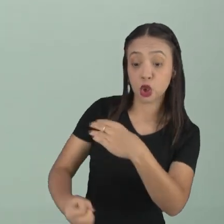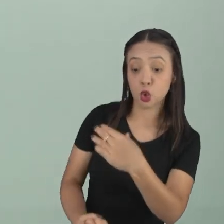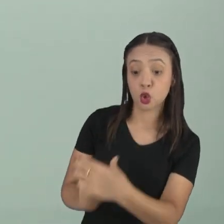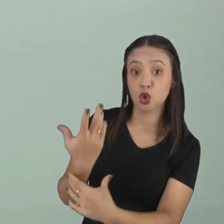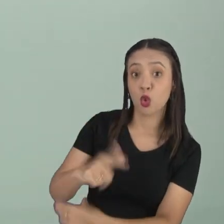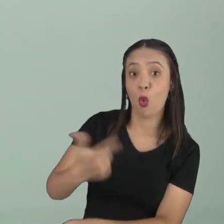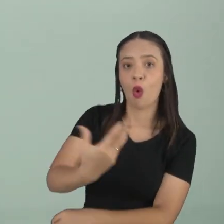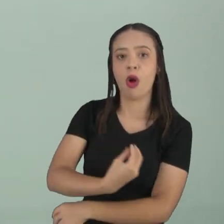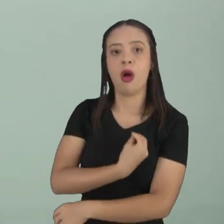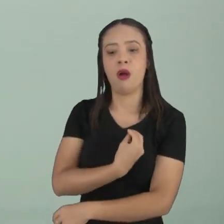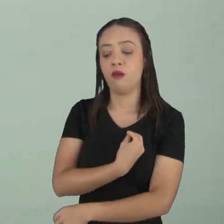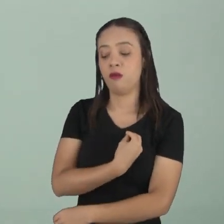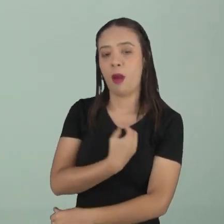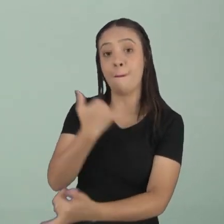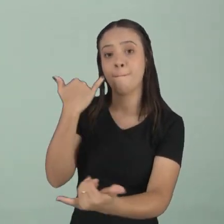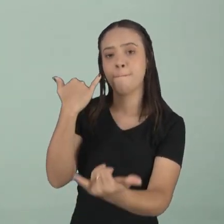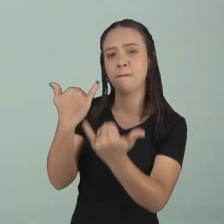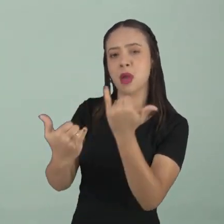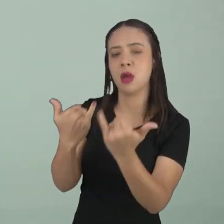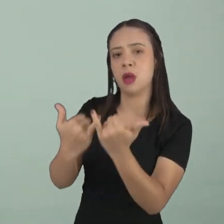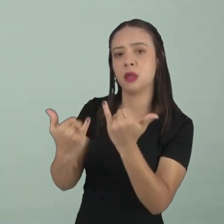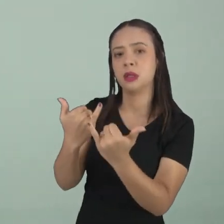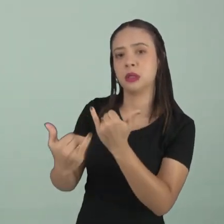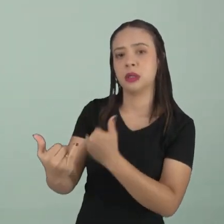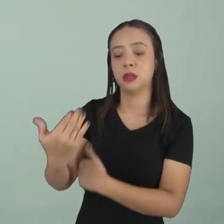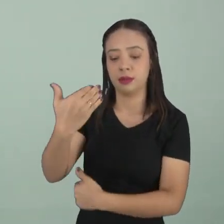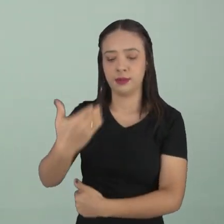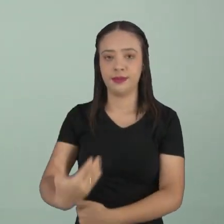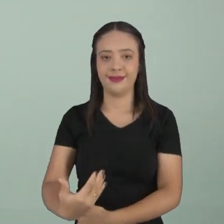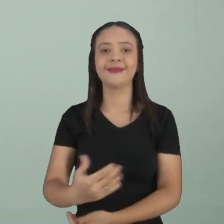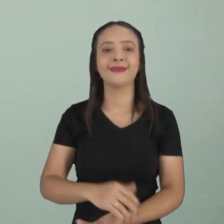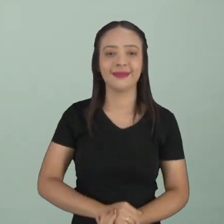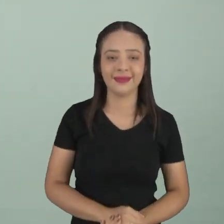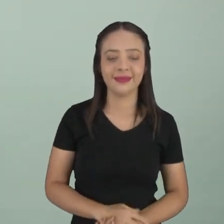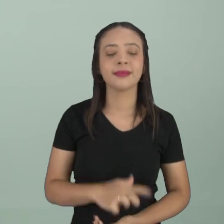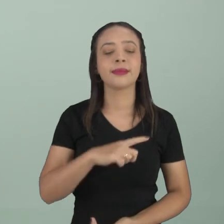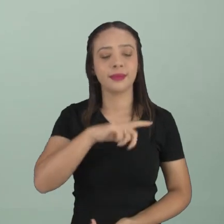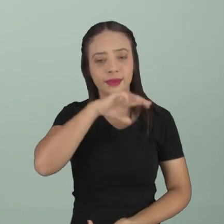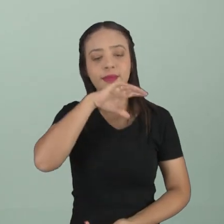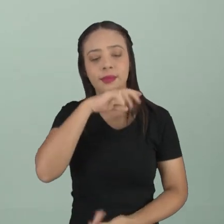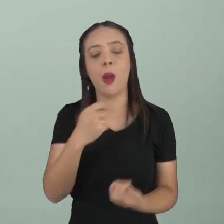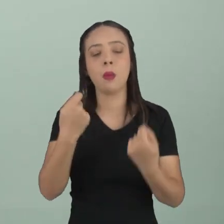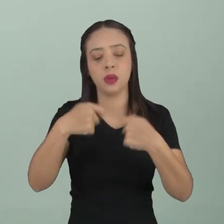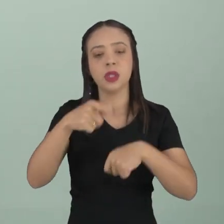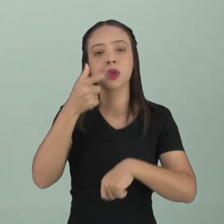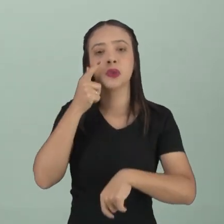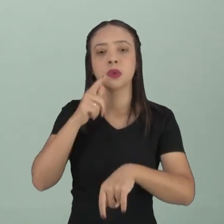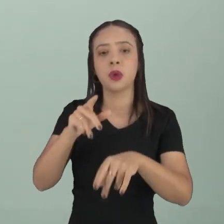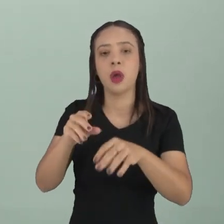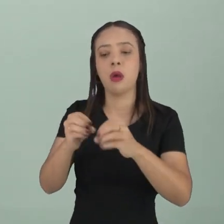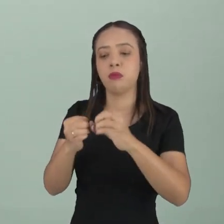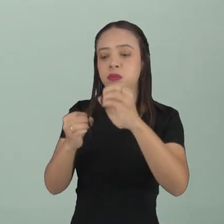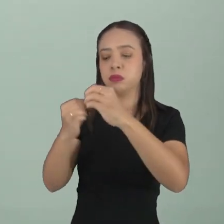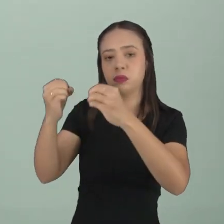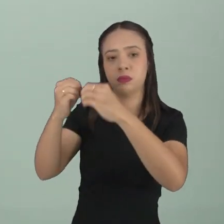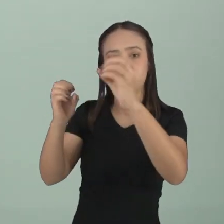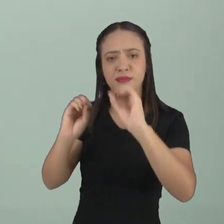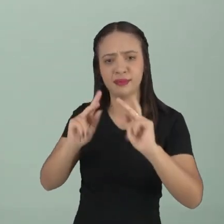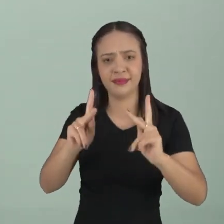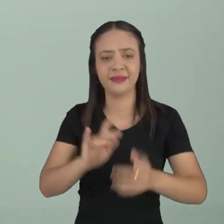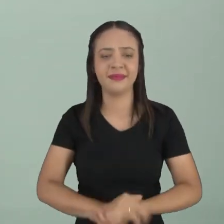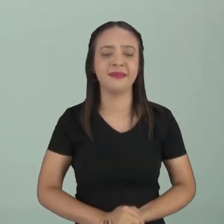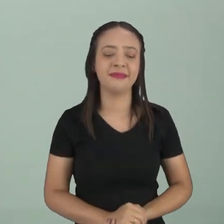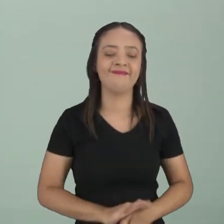geneticamente idêntico ao seu parental, tá? Então, existem animais, sim, que conseguem se reproduzir assexuadamente, tá bom?